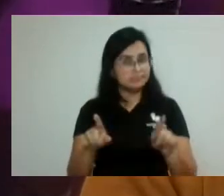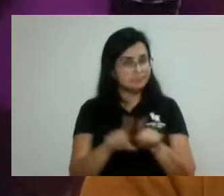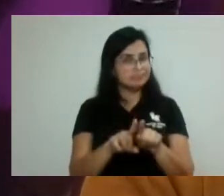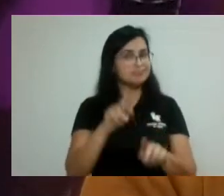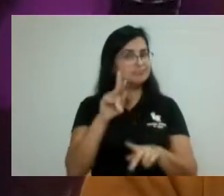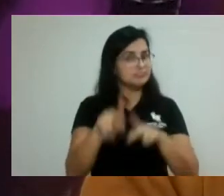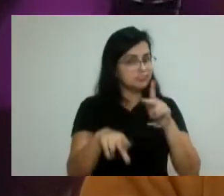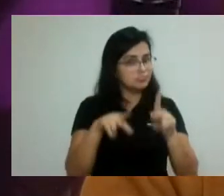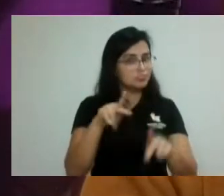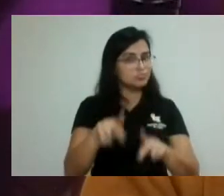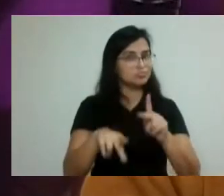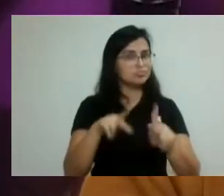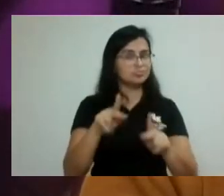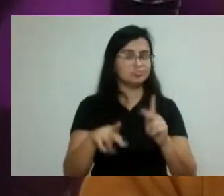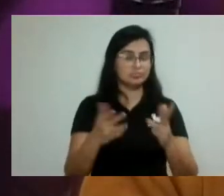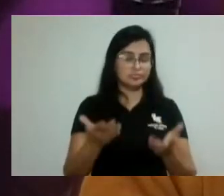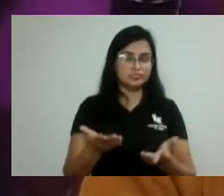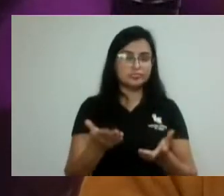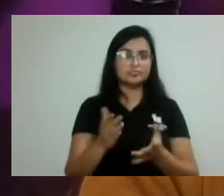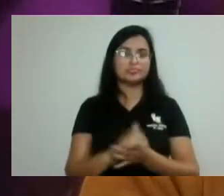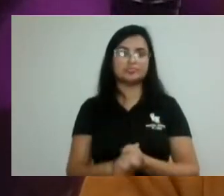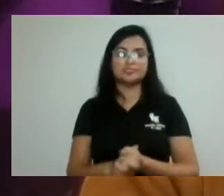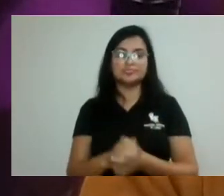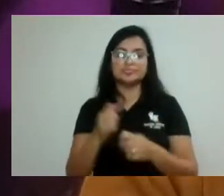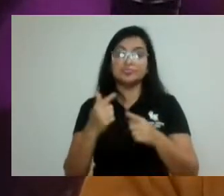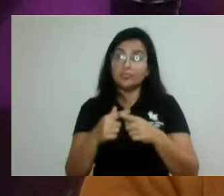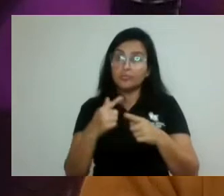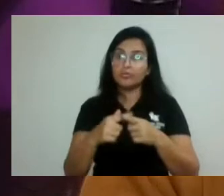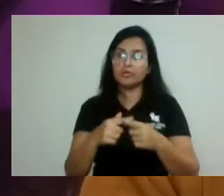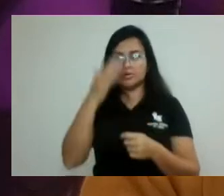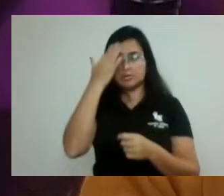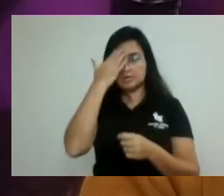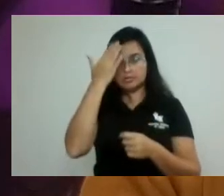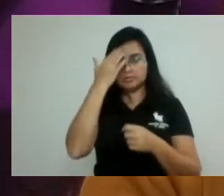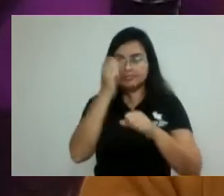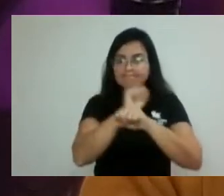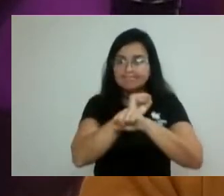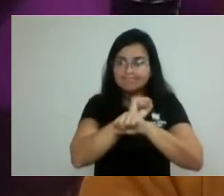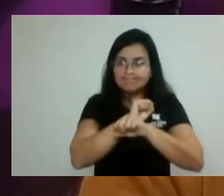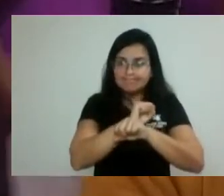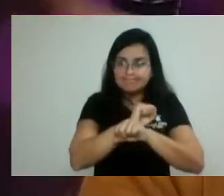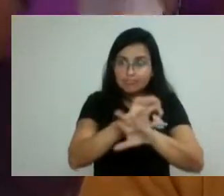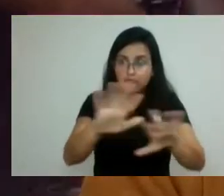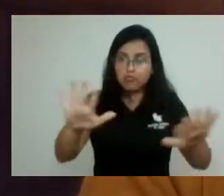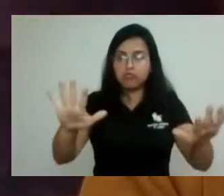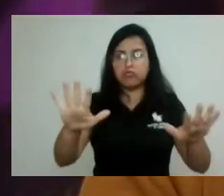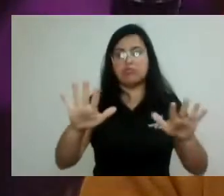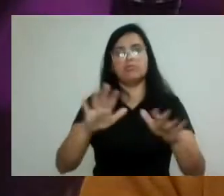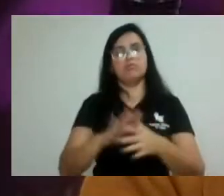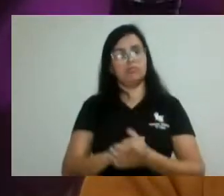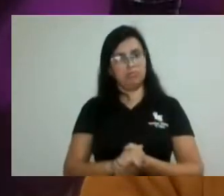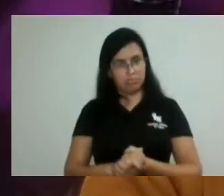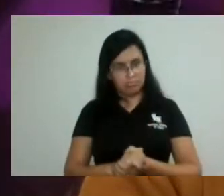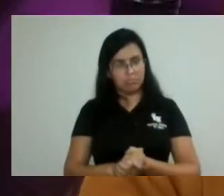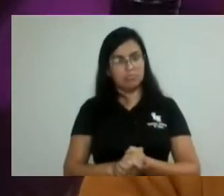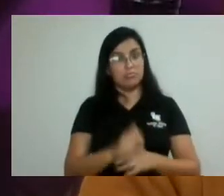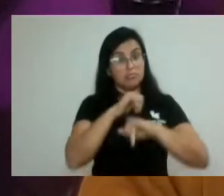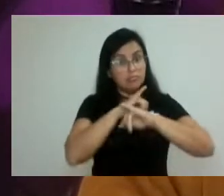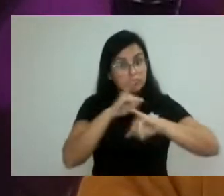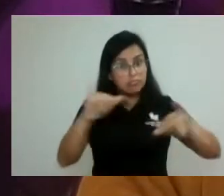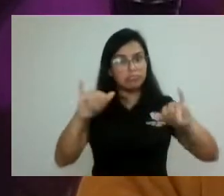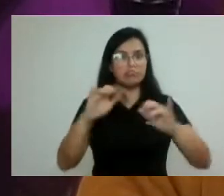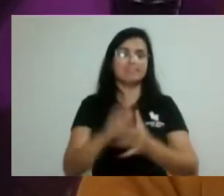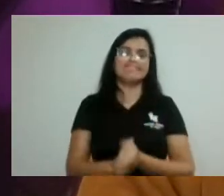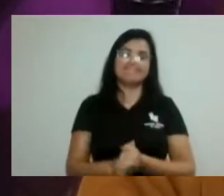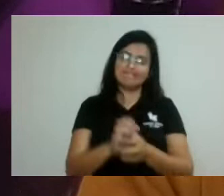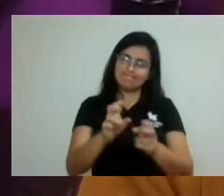coisa que espalha, não é? E aí, portanto, eu fico bastante preocupada, acho que a gente podia trabalhar